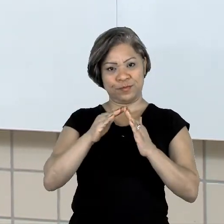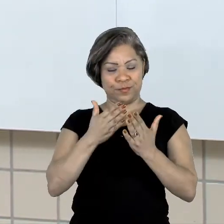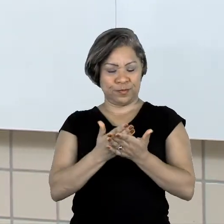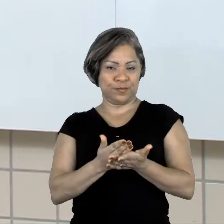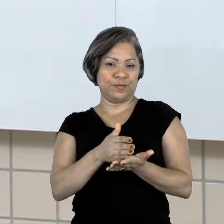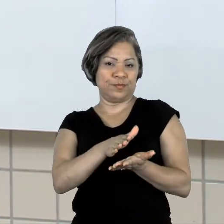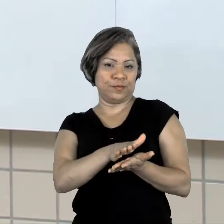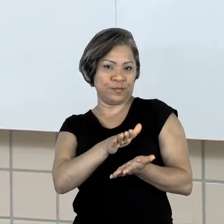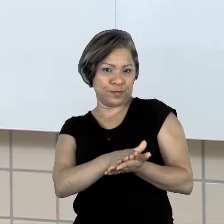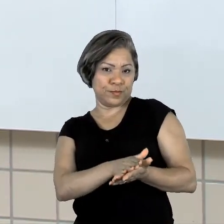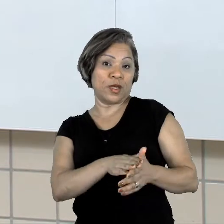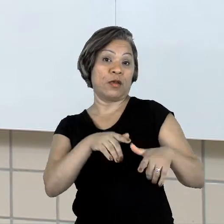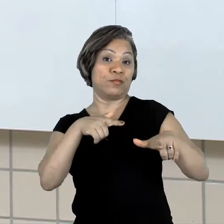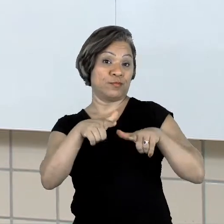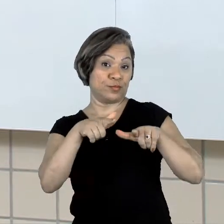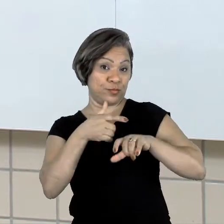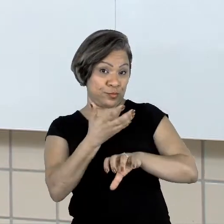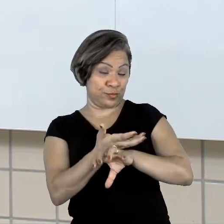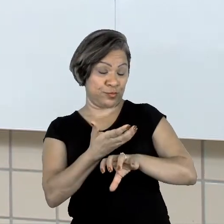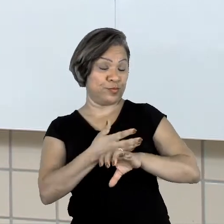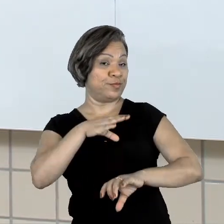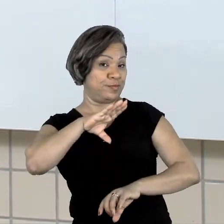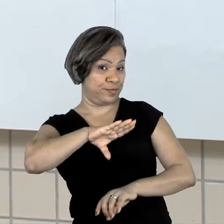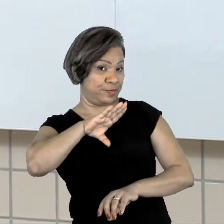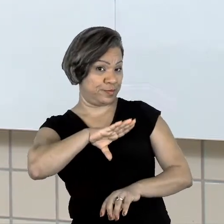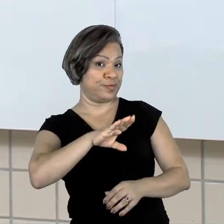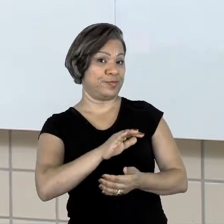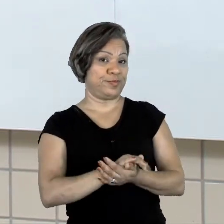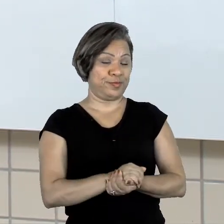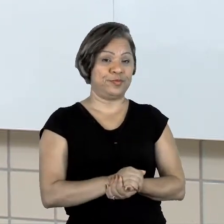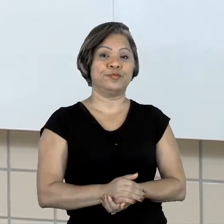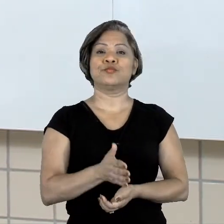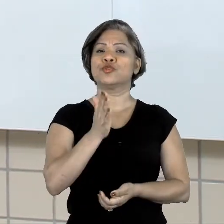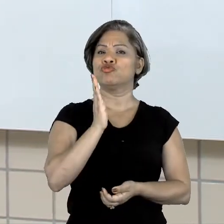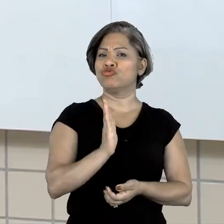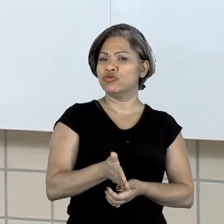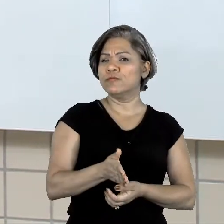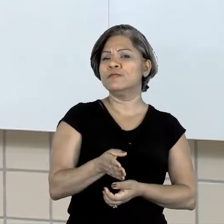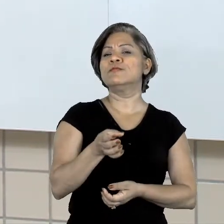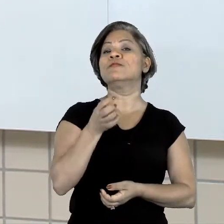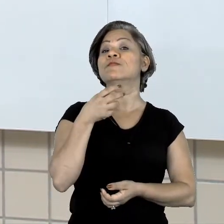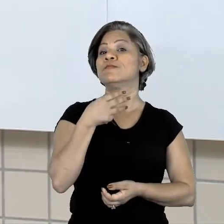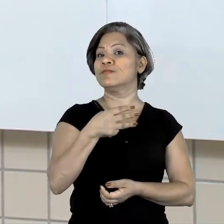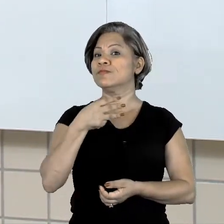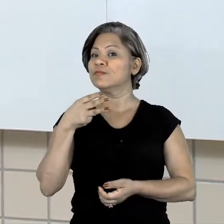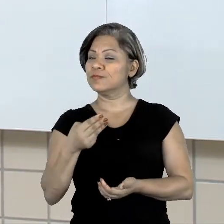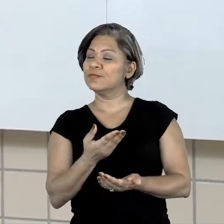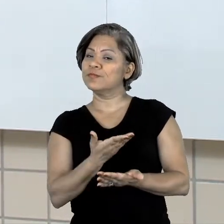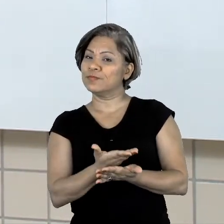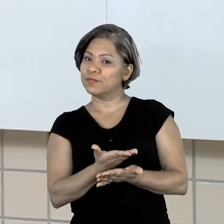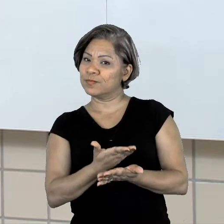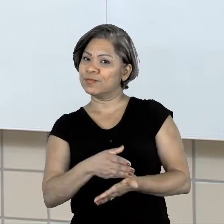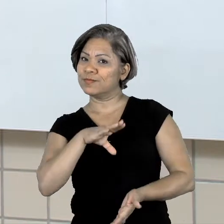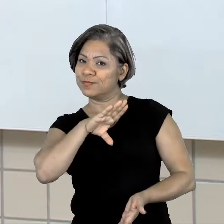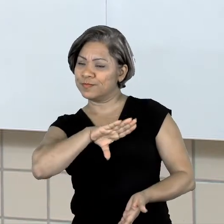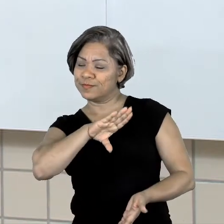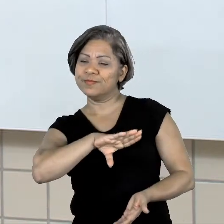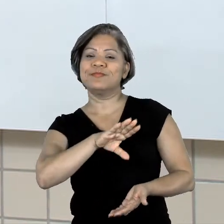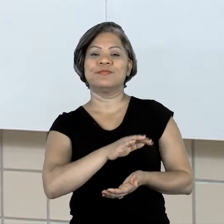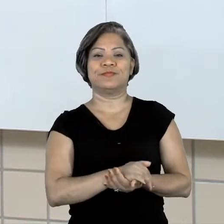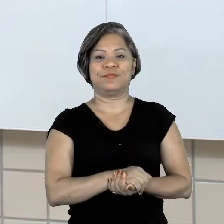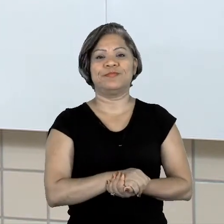curricular de língua portuguesa. Nós já estamos aí na nossa 33ª aula de língua portuguesa.